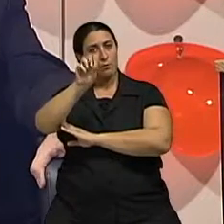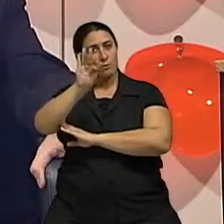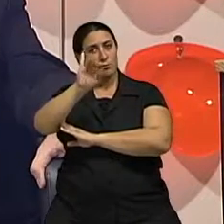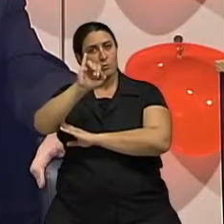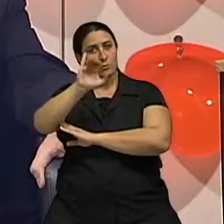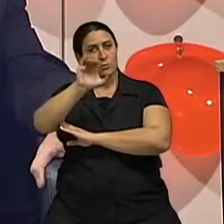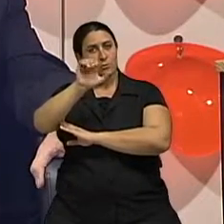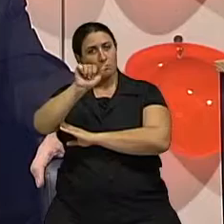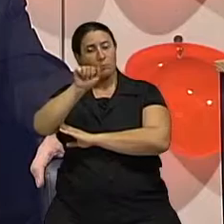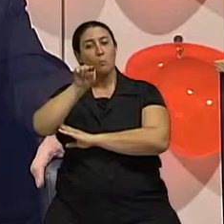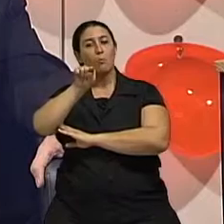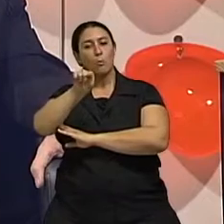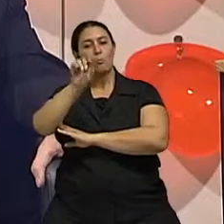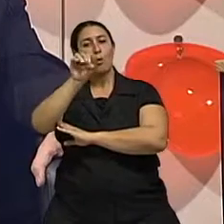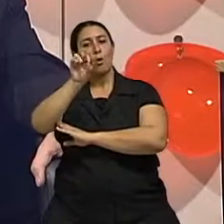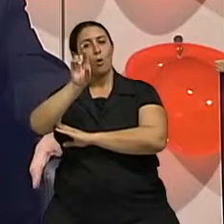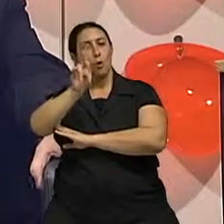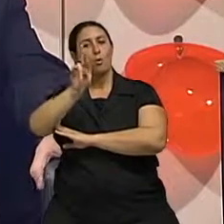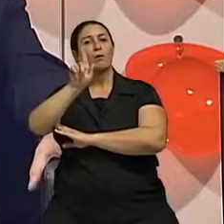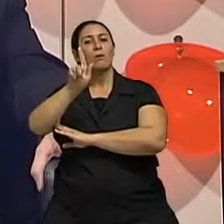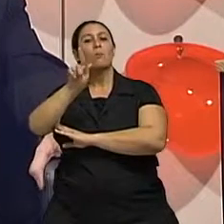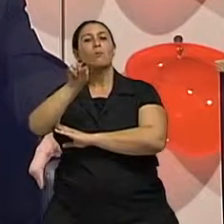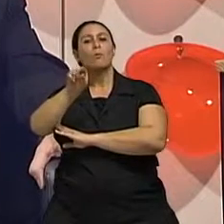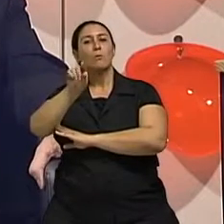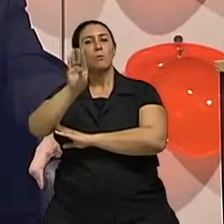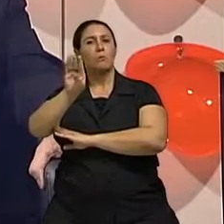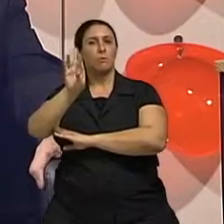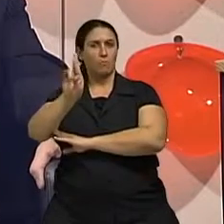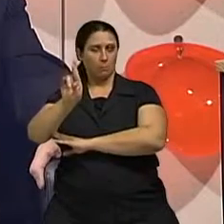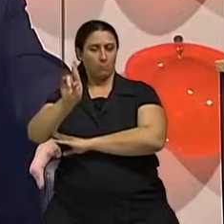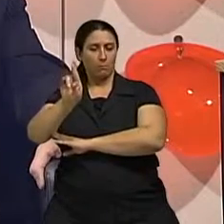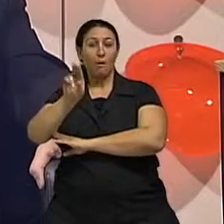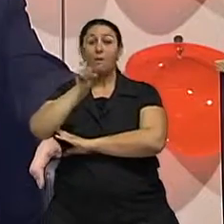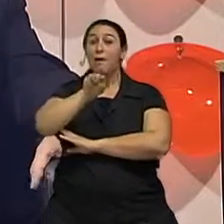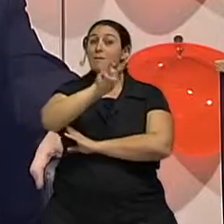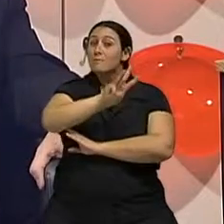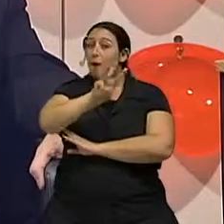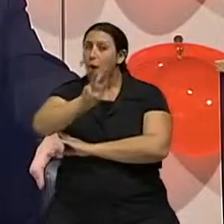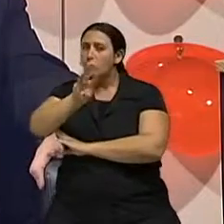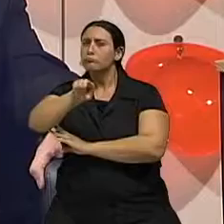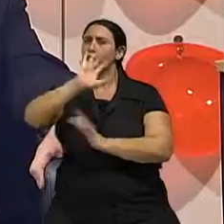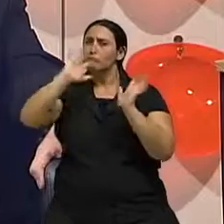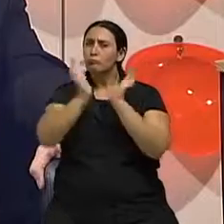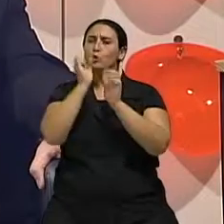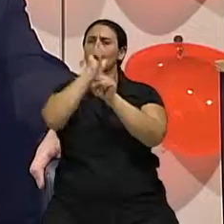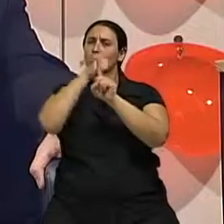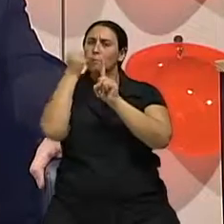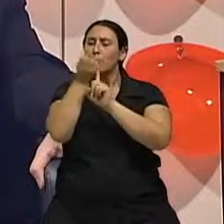Neste site tem todos os médicos brasileiros que são especialistas,